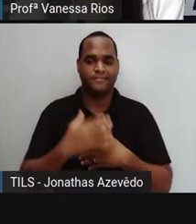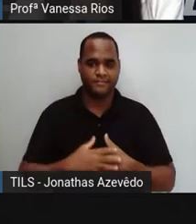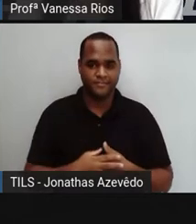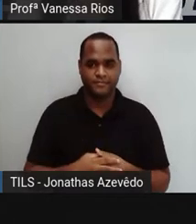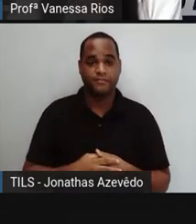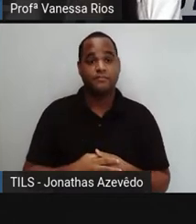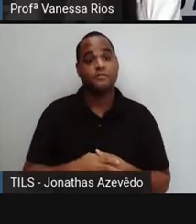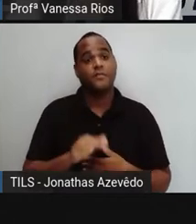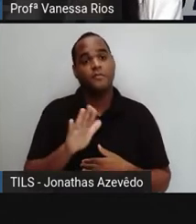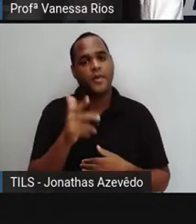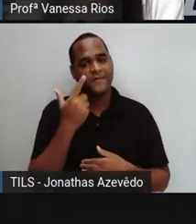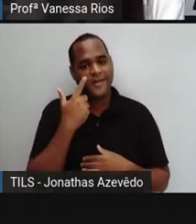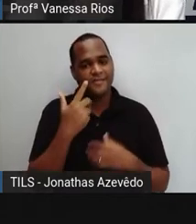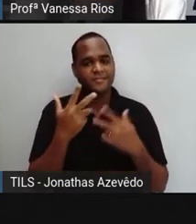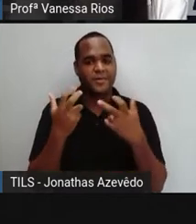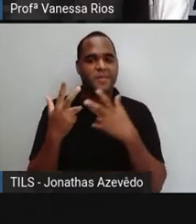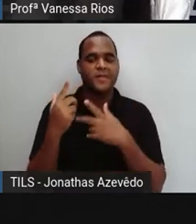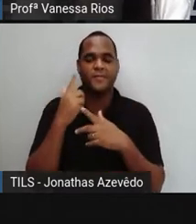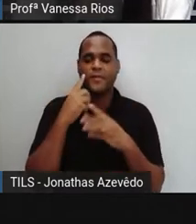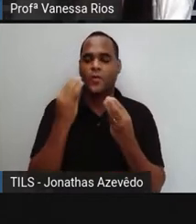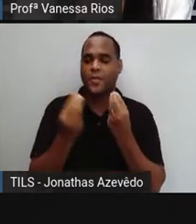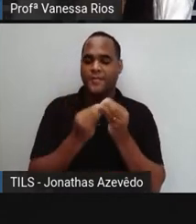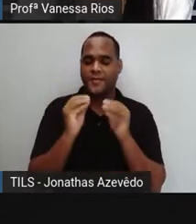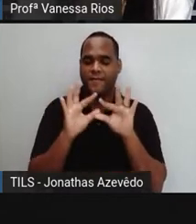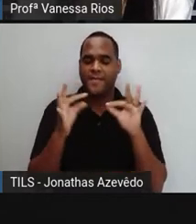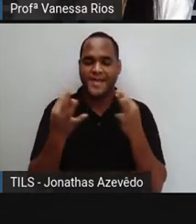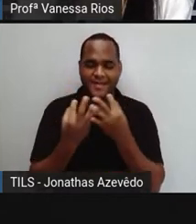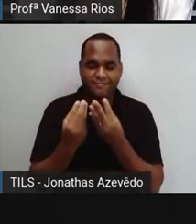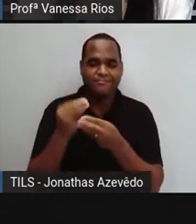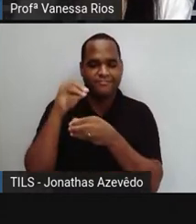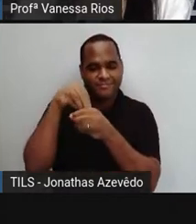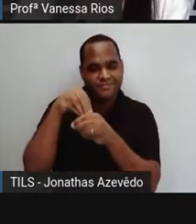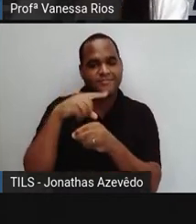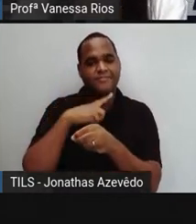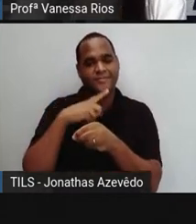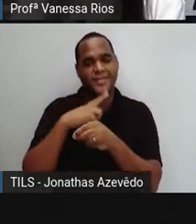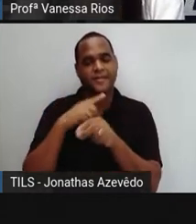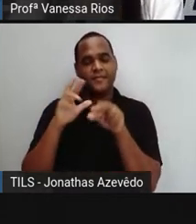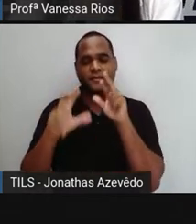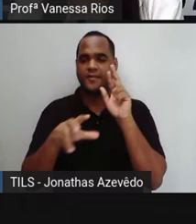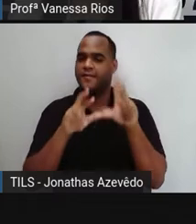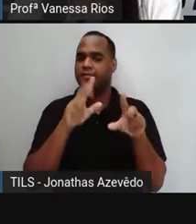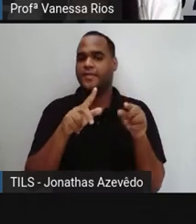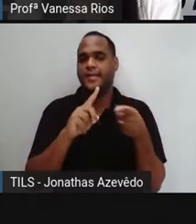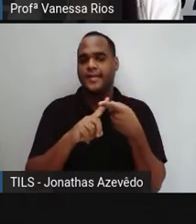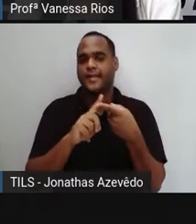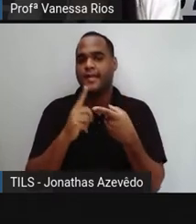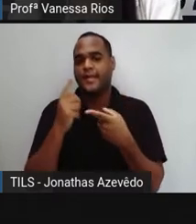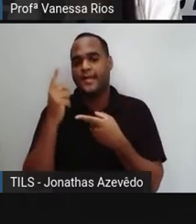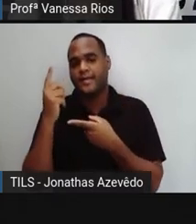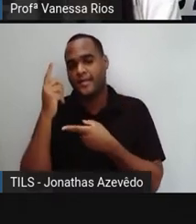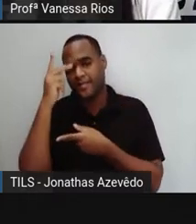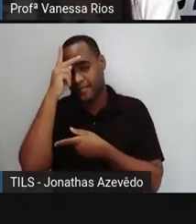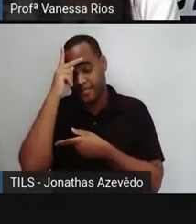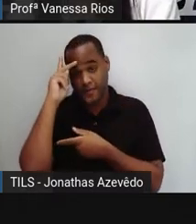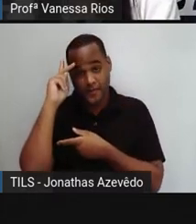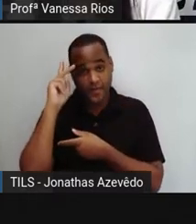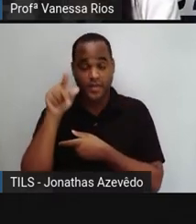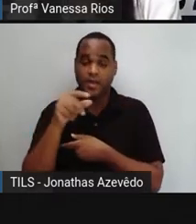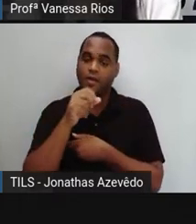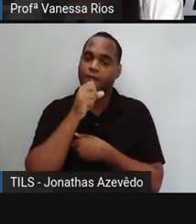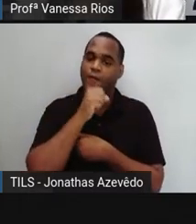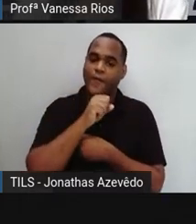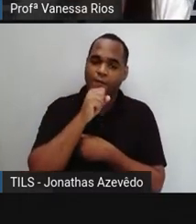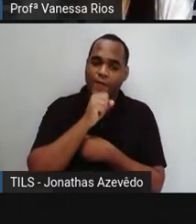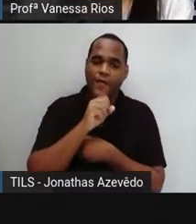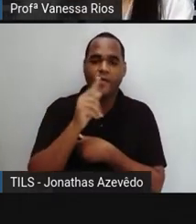Mas a gente já percebe uma composição familiar também diferente, né? A participação de alguém ali que aparentemente é a avó,